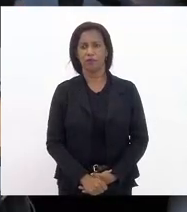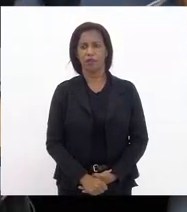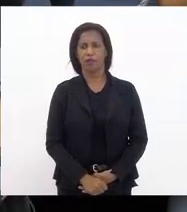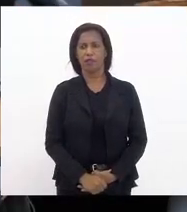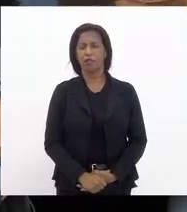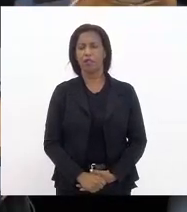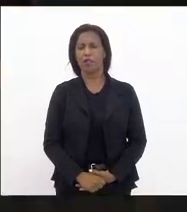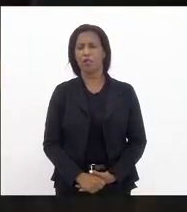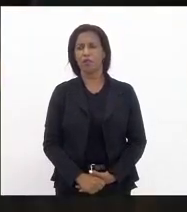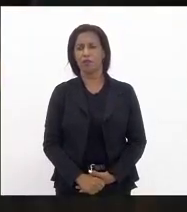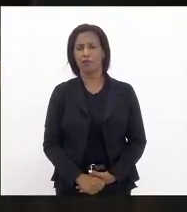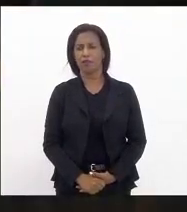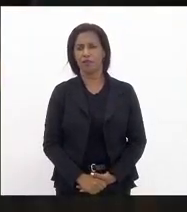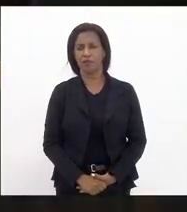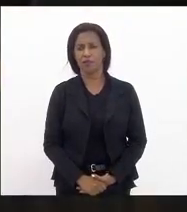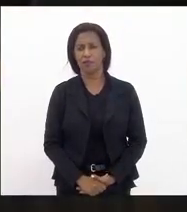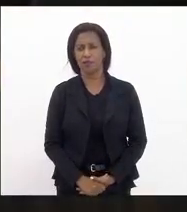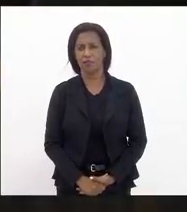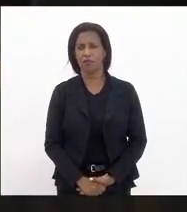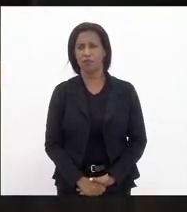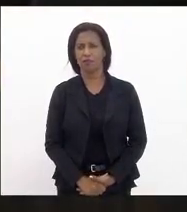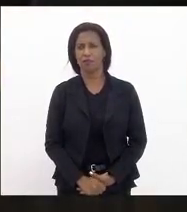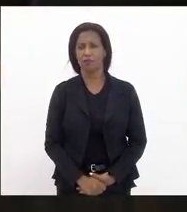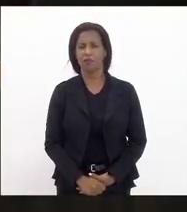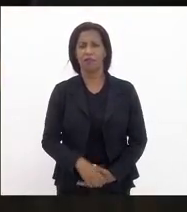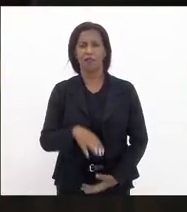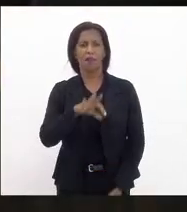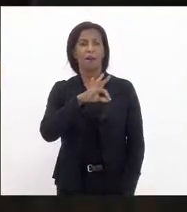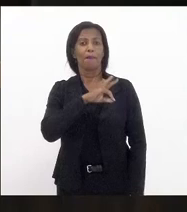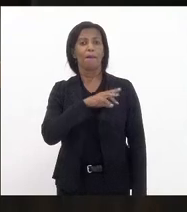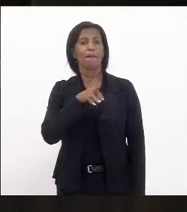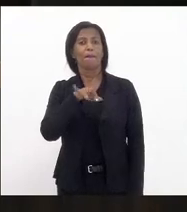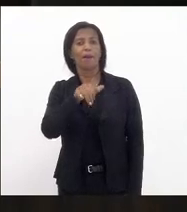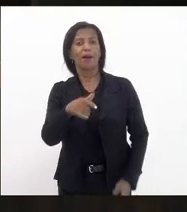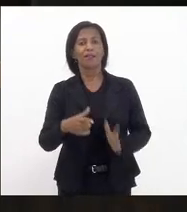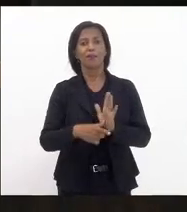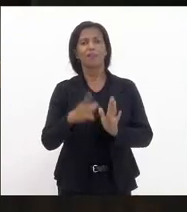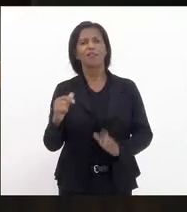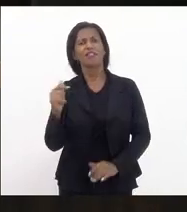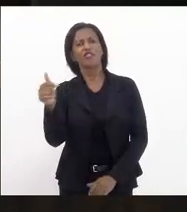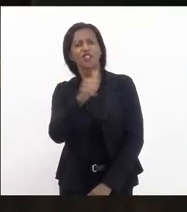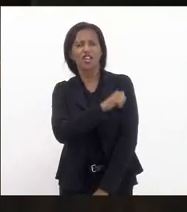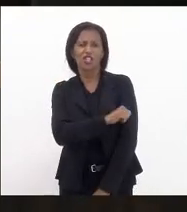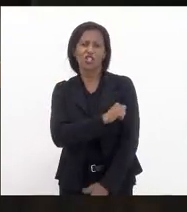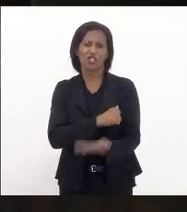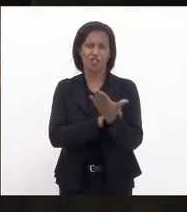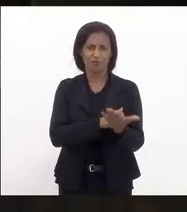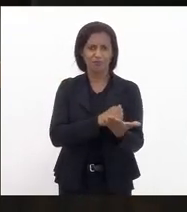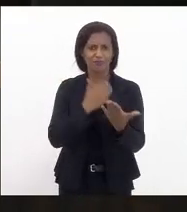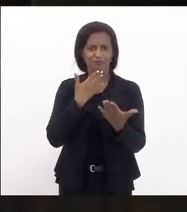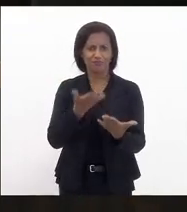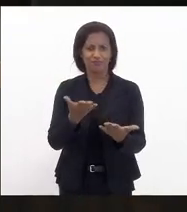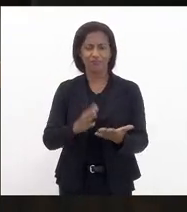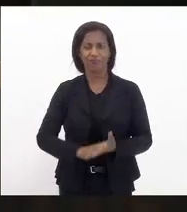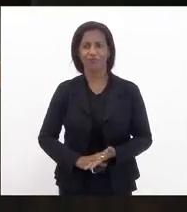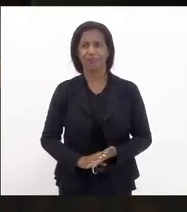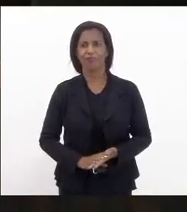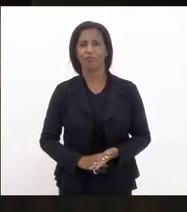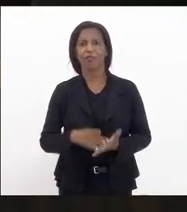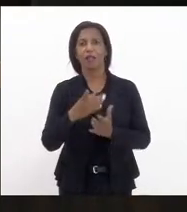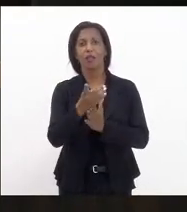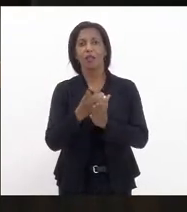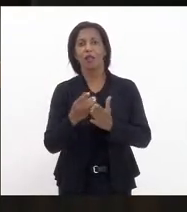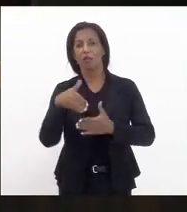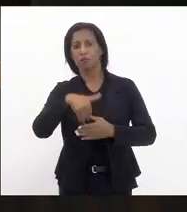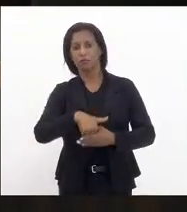pela ordem a deputada Mata Rocha mas antes a deputada de primeira região havia pedido declaração